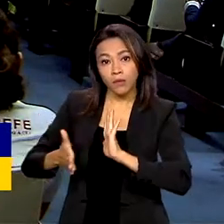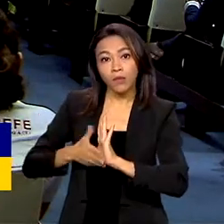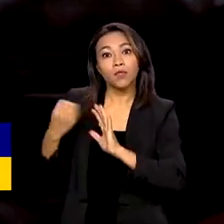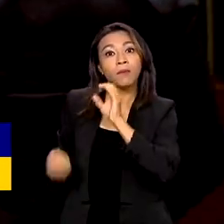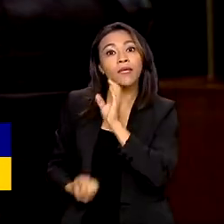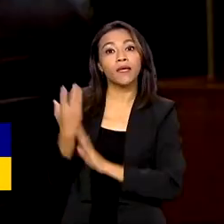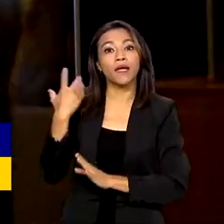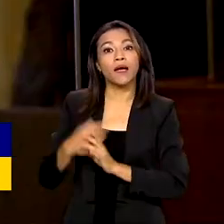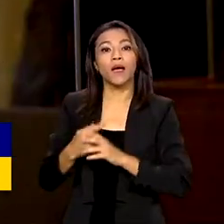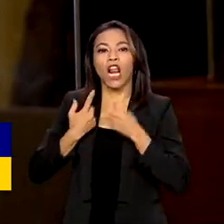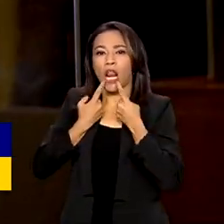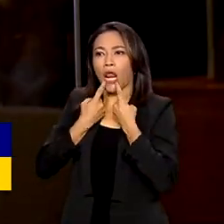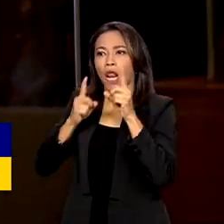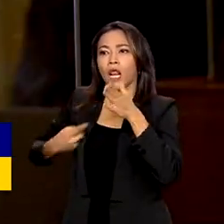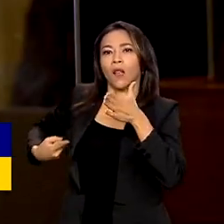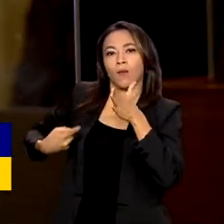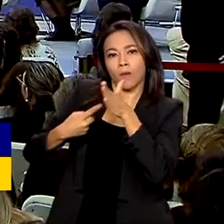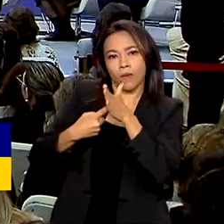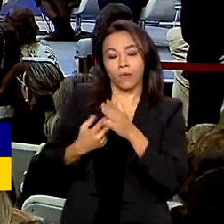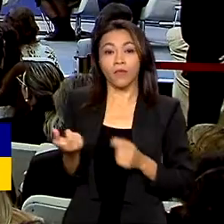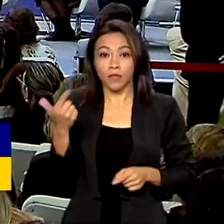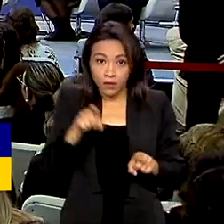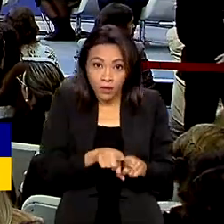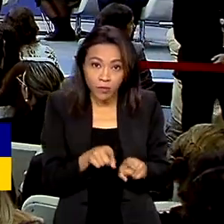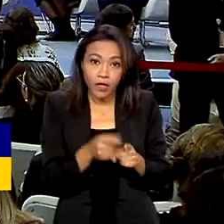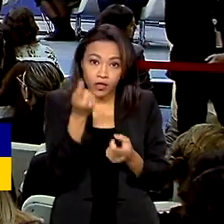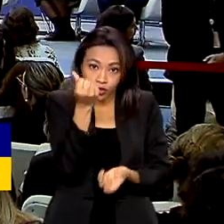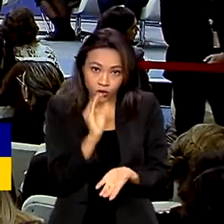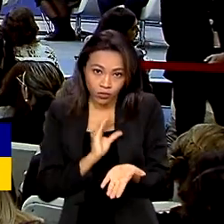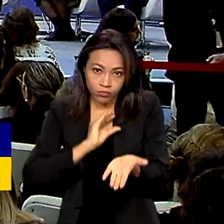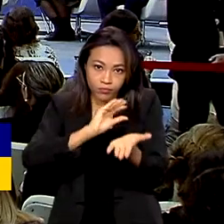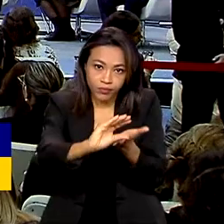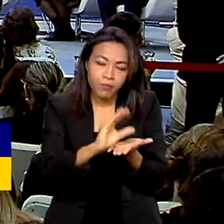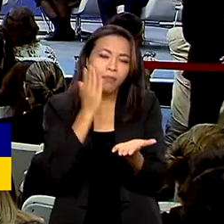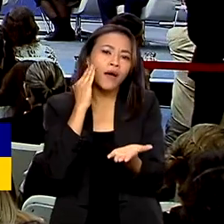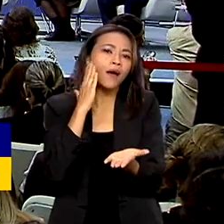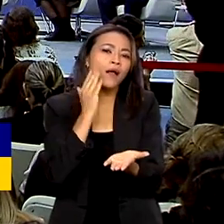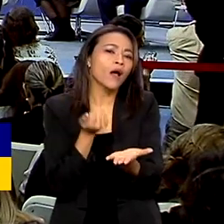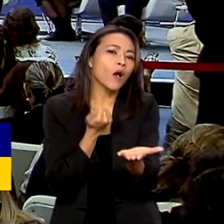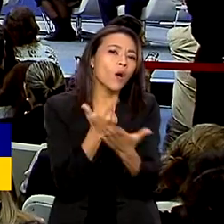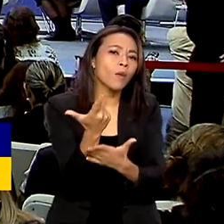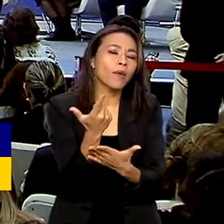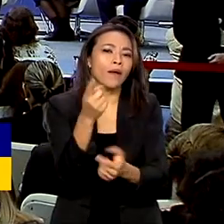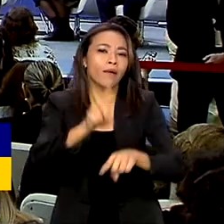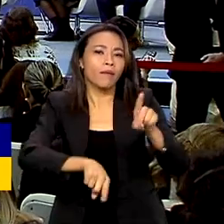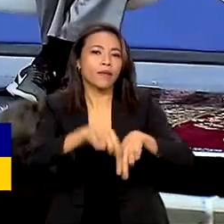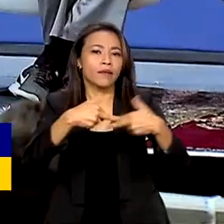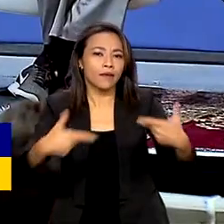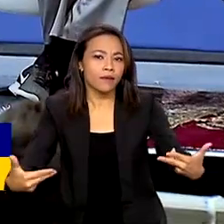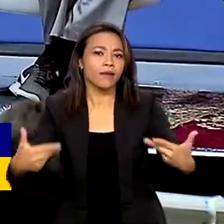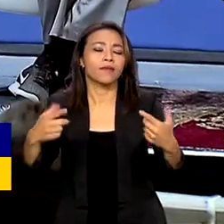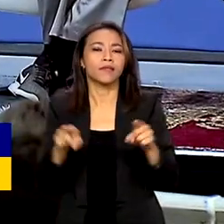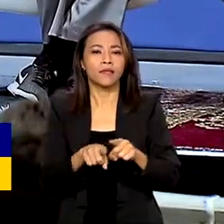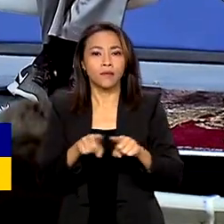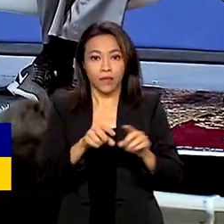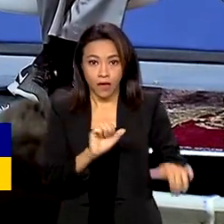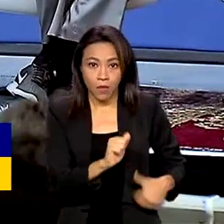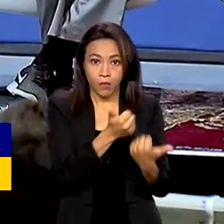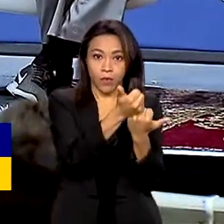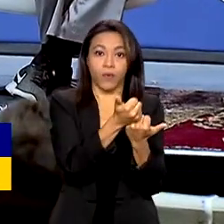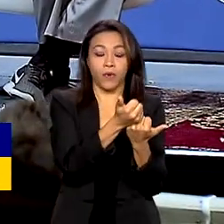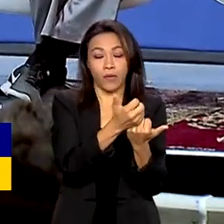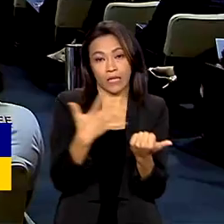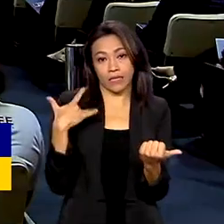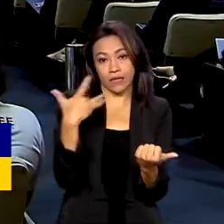denúncias e repasses financeiros para a compra de equipamentos de segurança escolar e recursos para assistência à